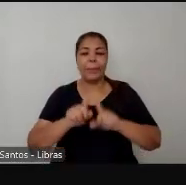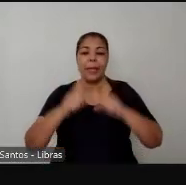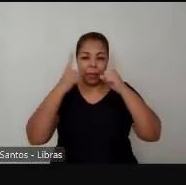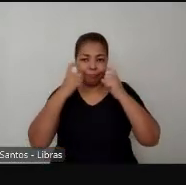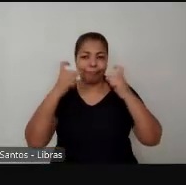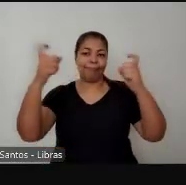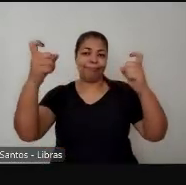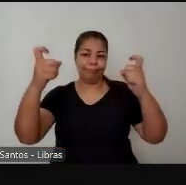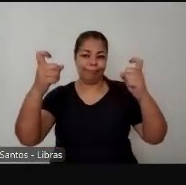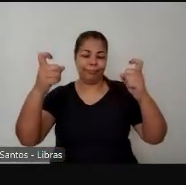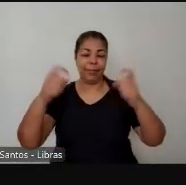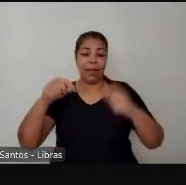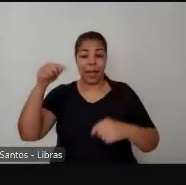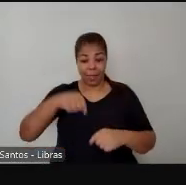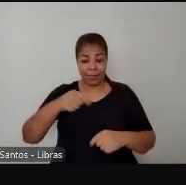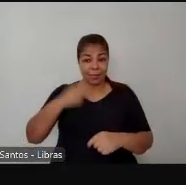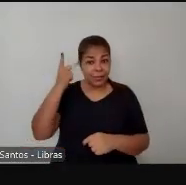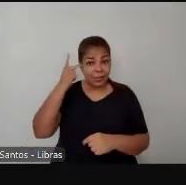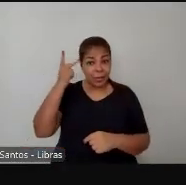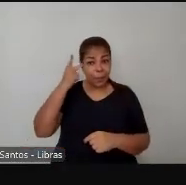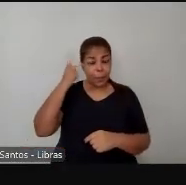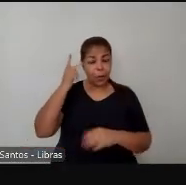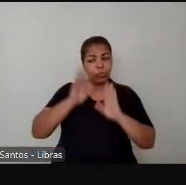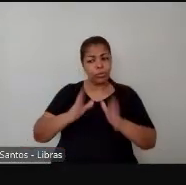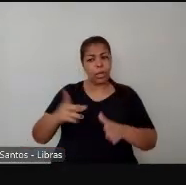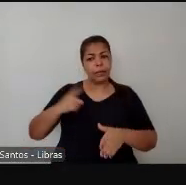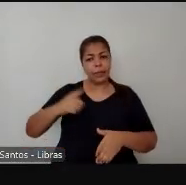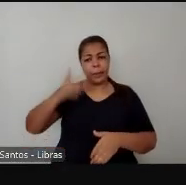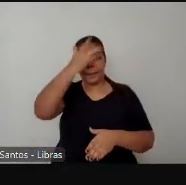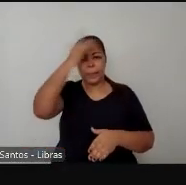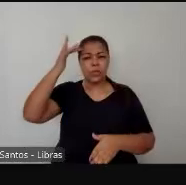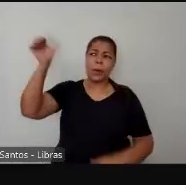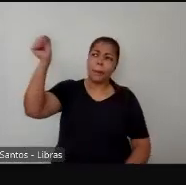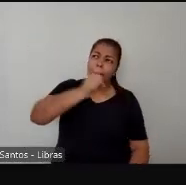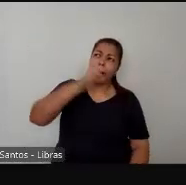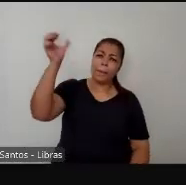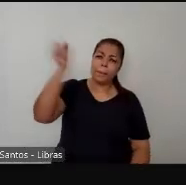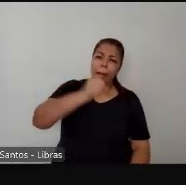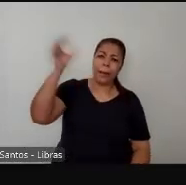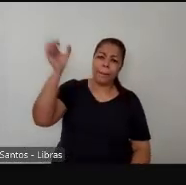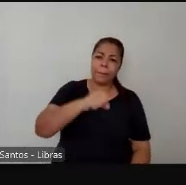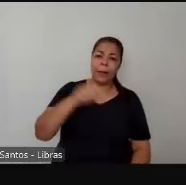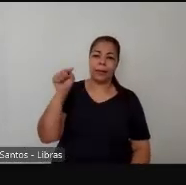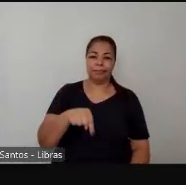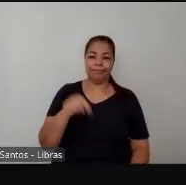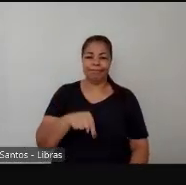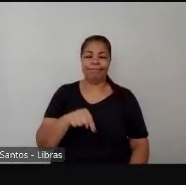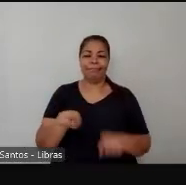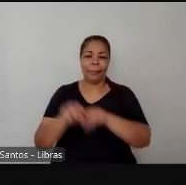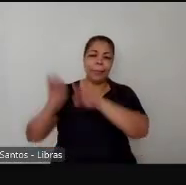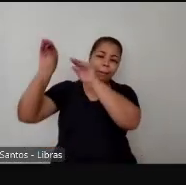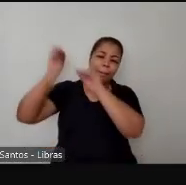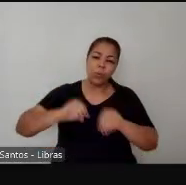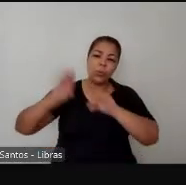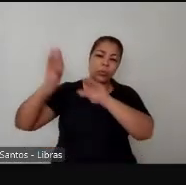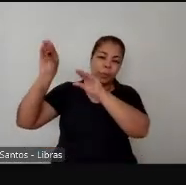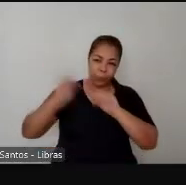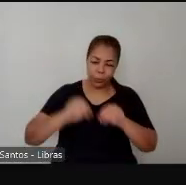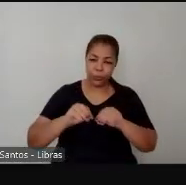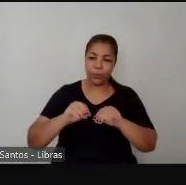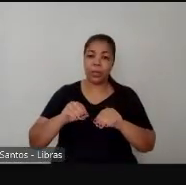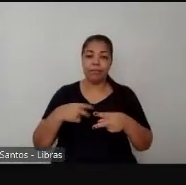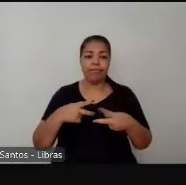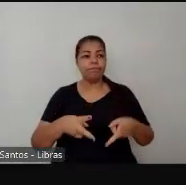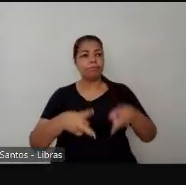chegam aqui em São Paulo com essa utopia de você ascender pelas possibilidades que a cidade oferecia